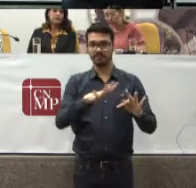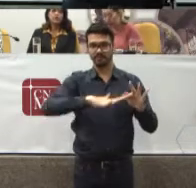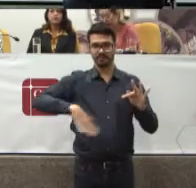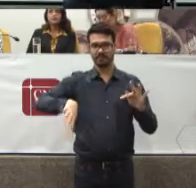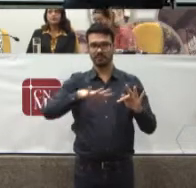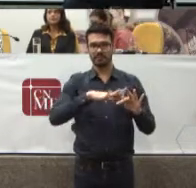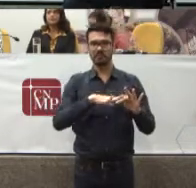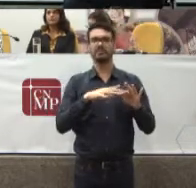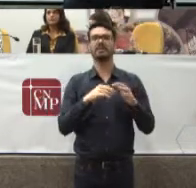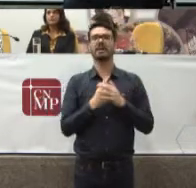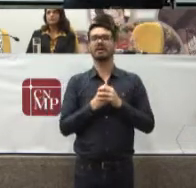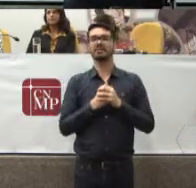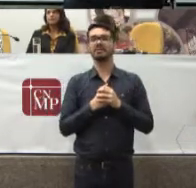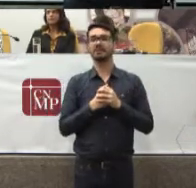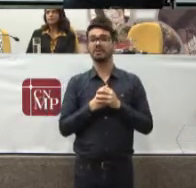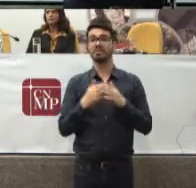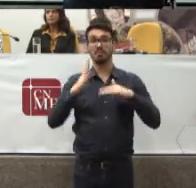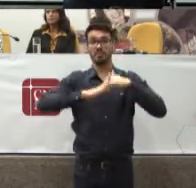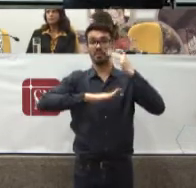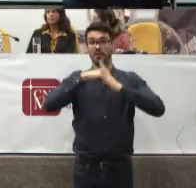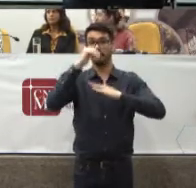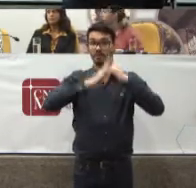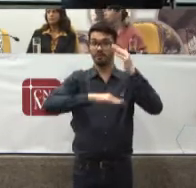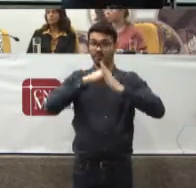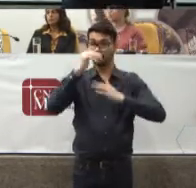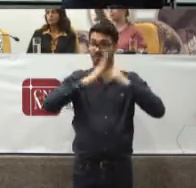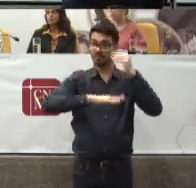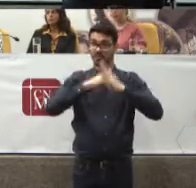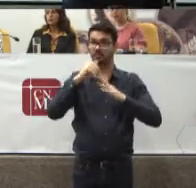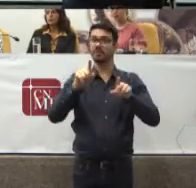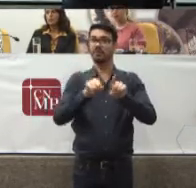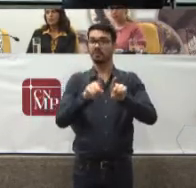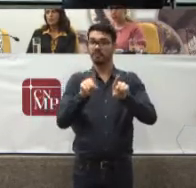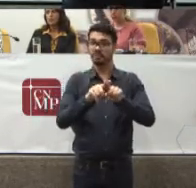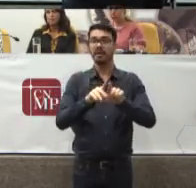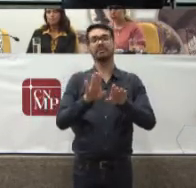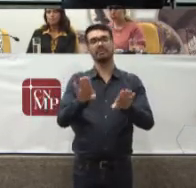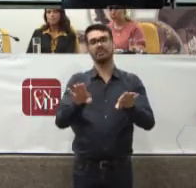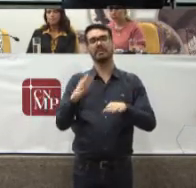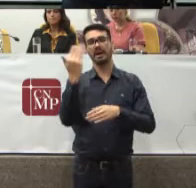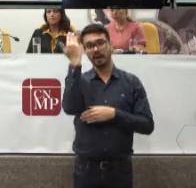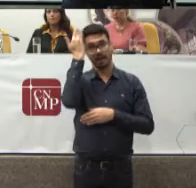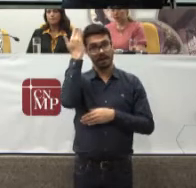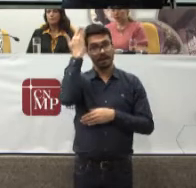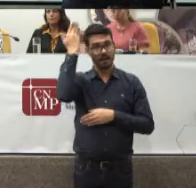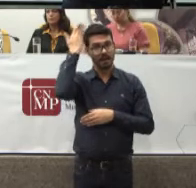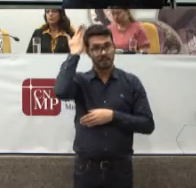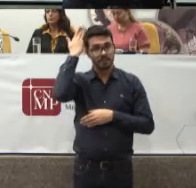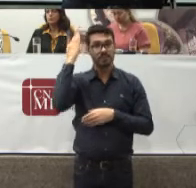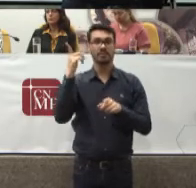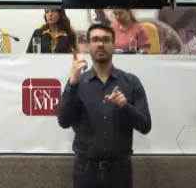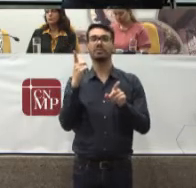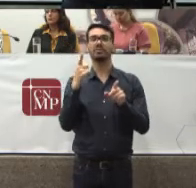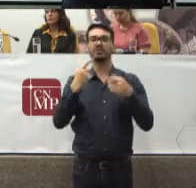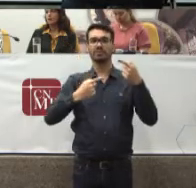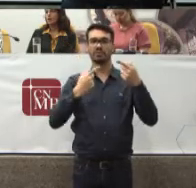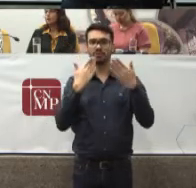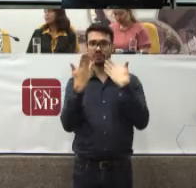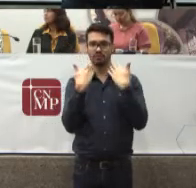Que é Não apenas profissional Mas também De certa forma Acadêmico Para discutir Soluções